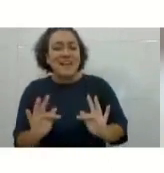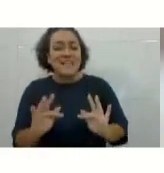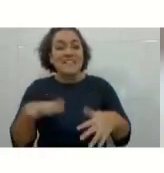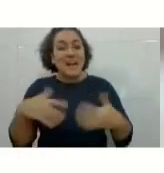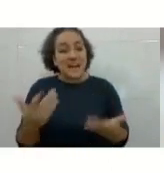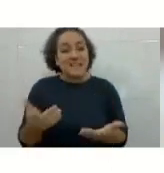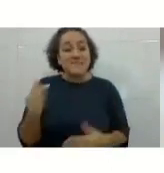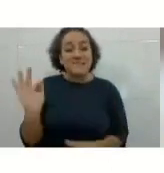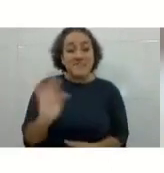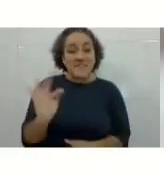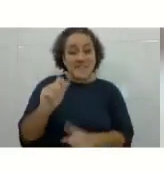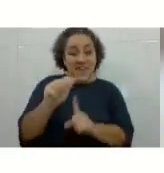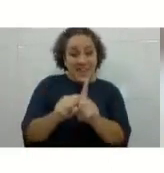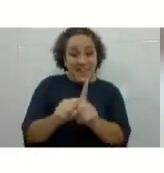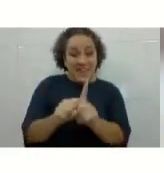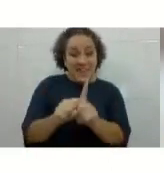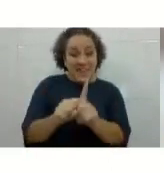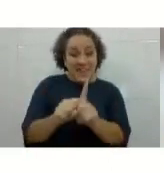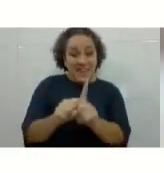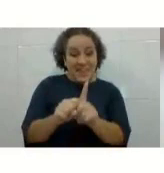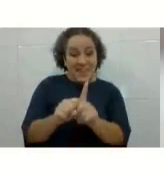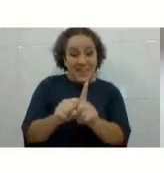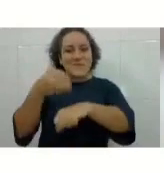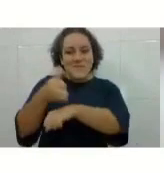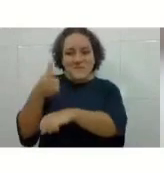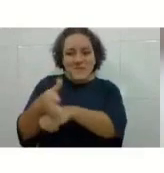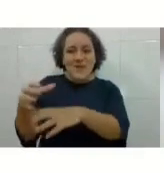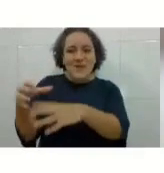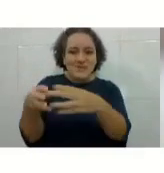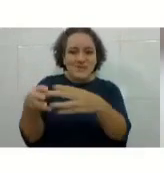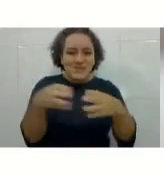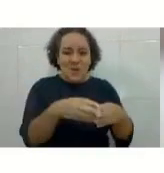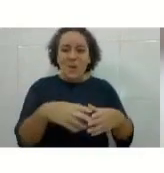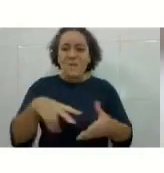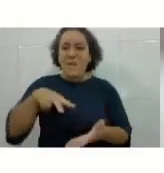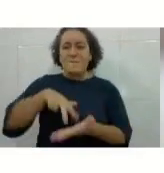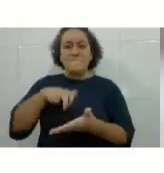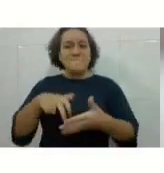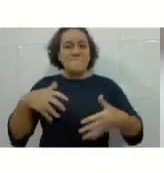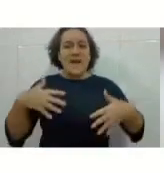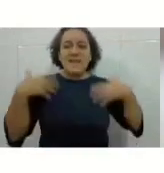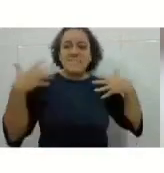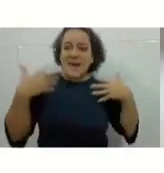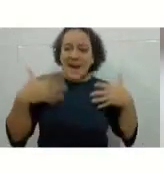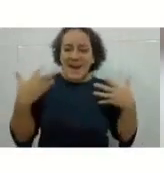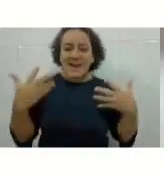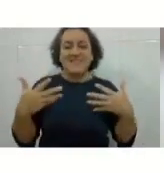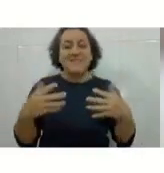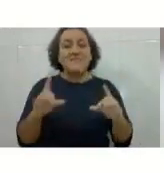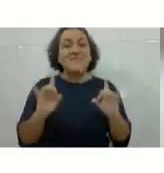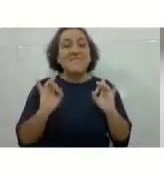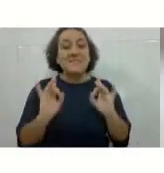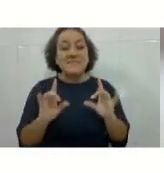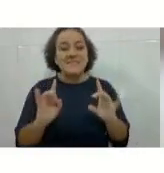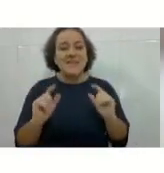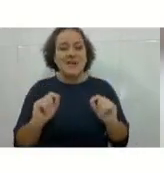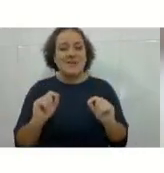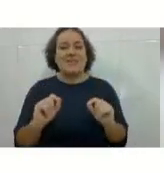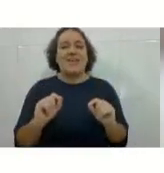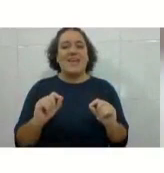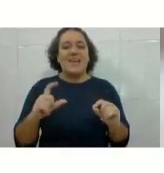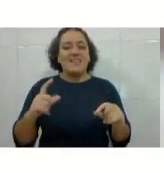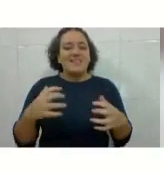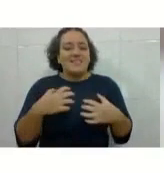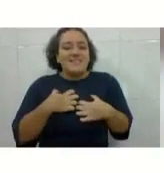com muita disposição, né? Especialmente motivados com o